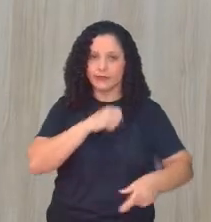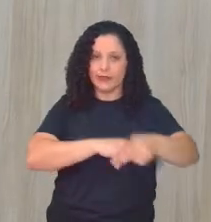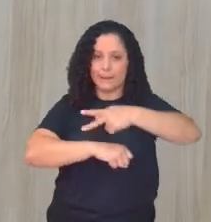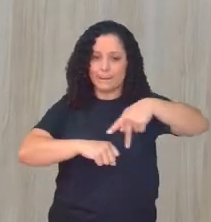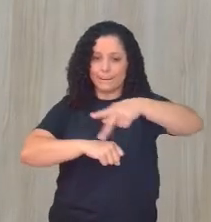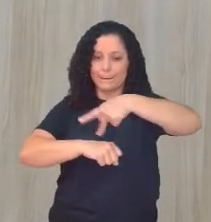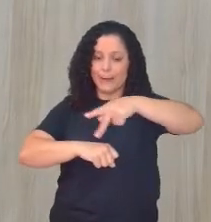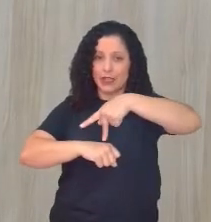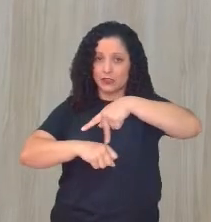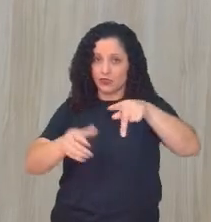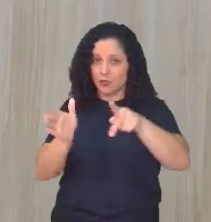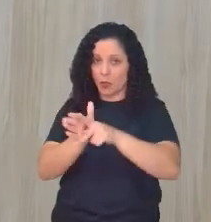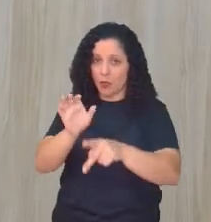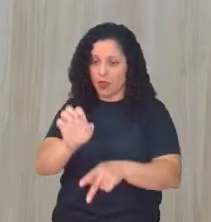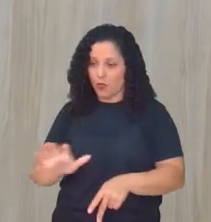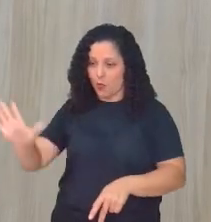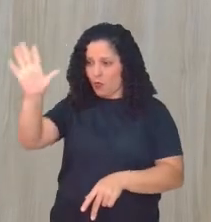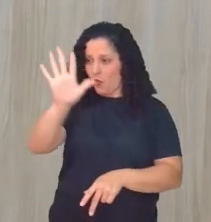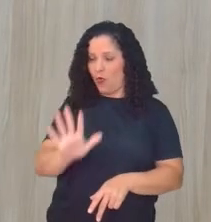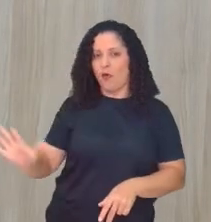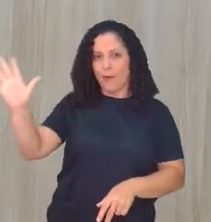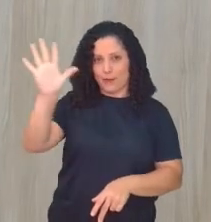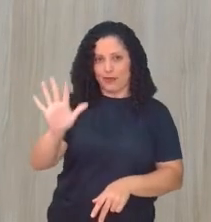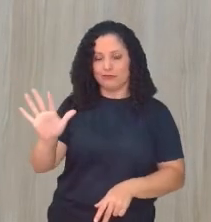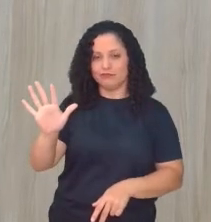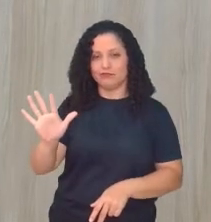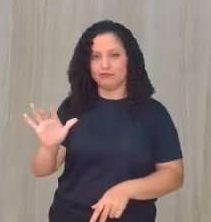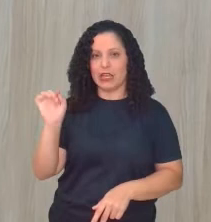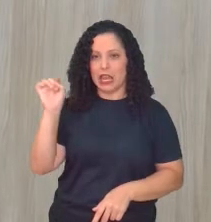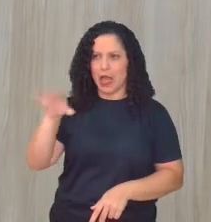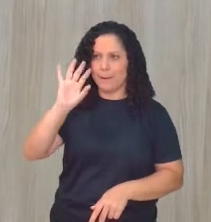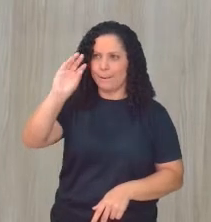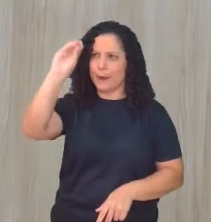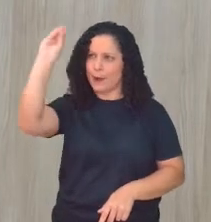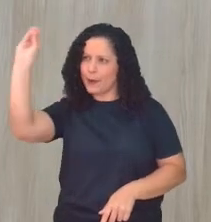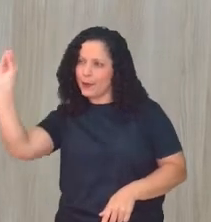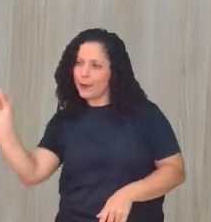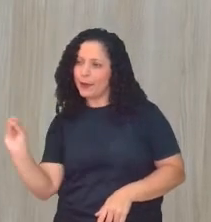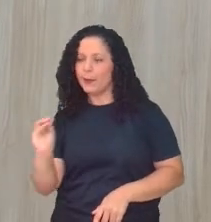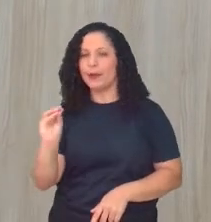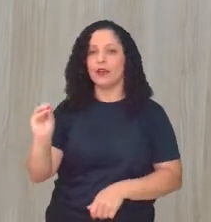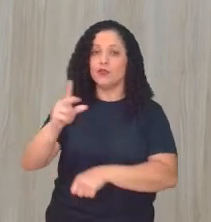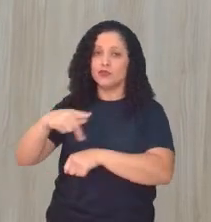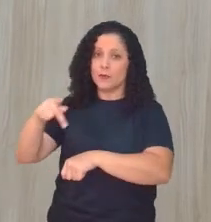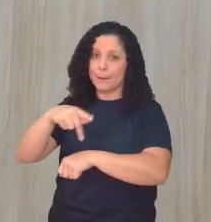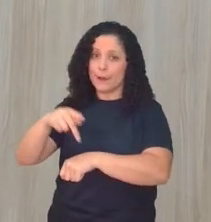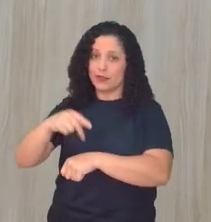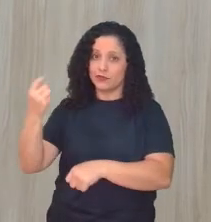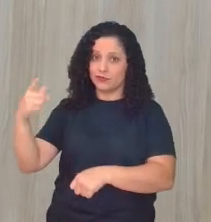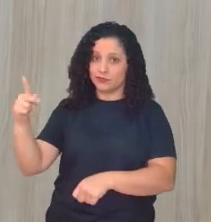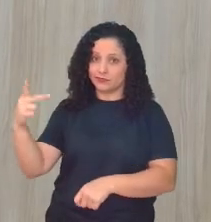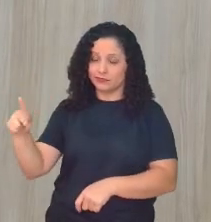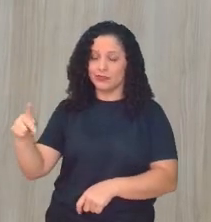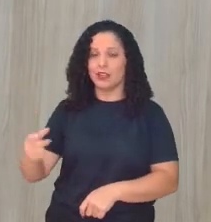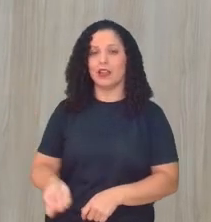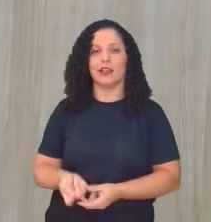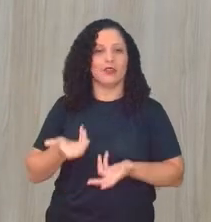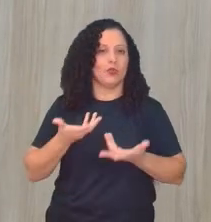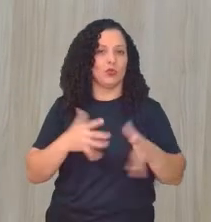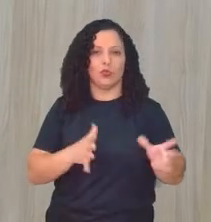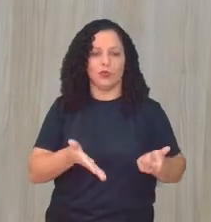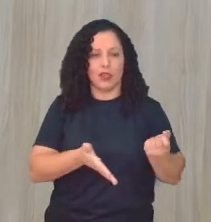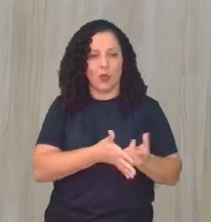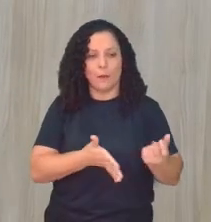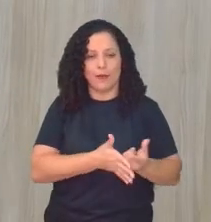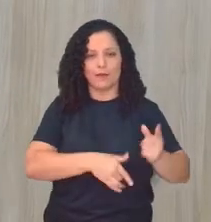Europa, né? Os países da Europa, eles se recusam a comprar produtos que